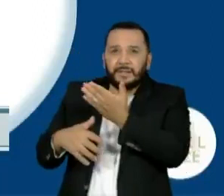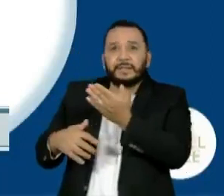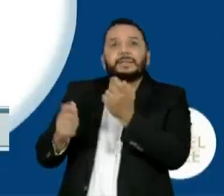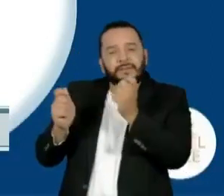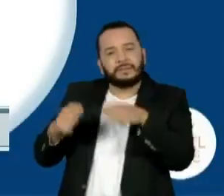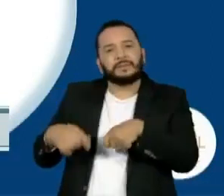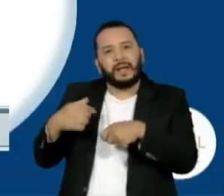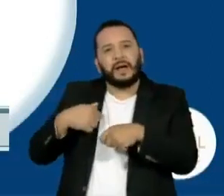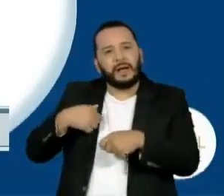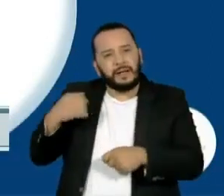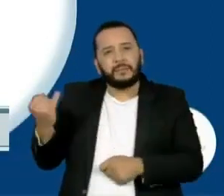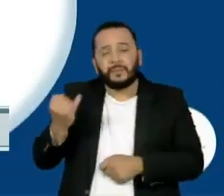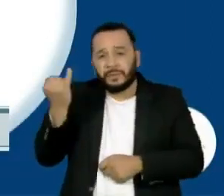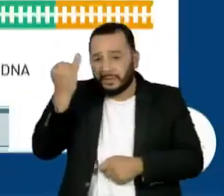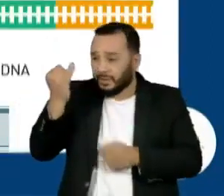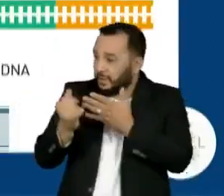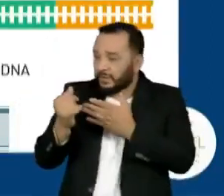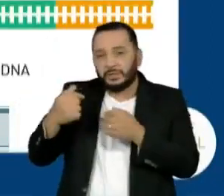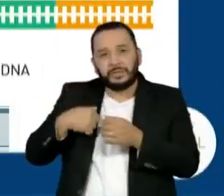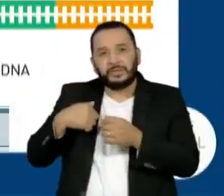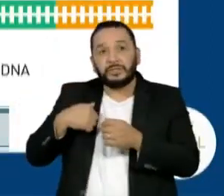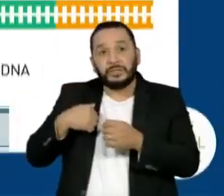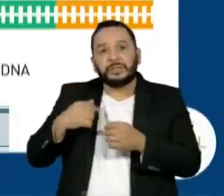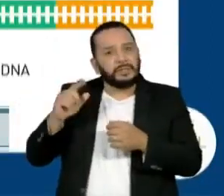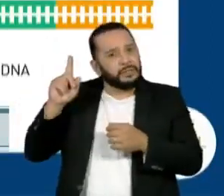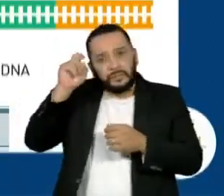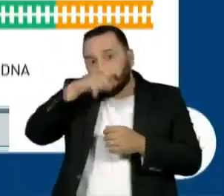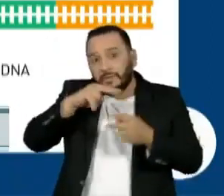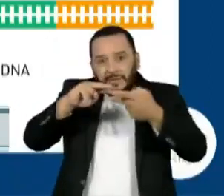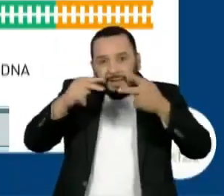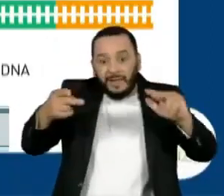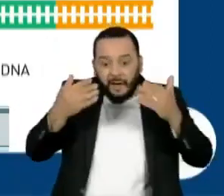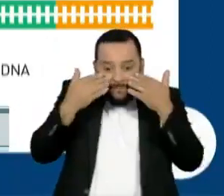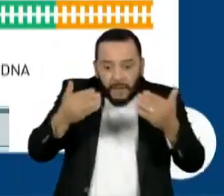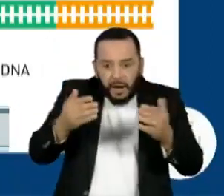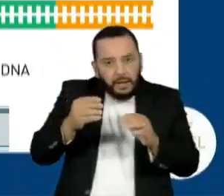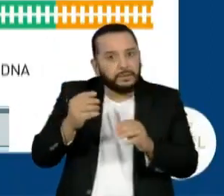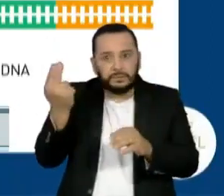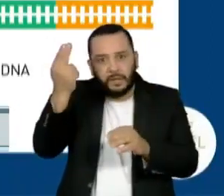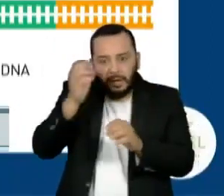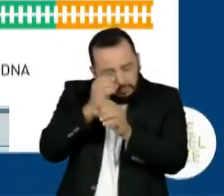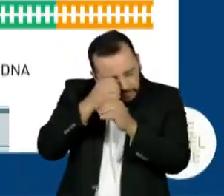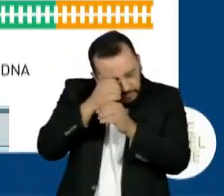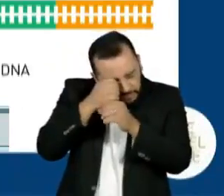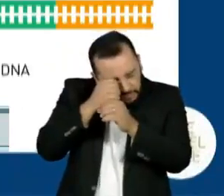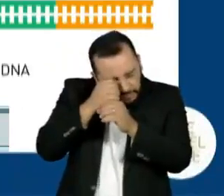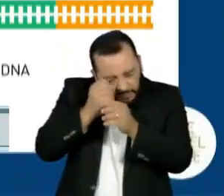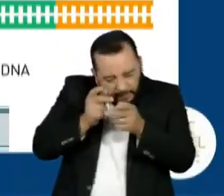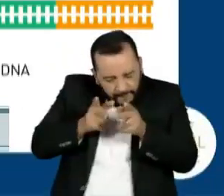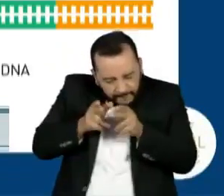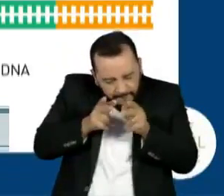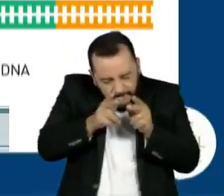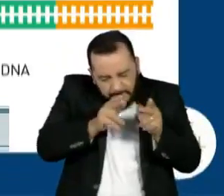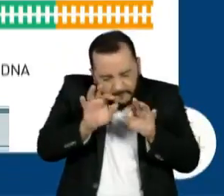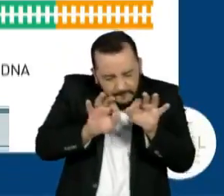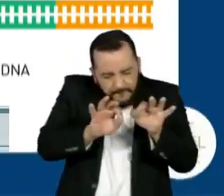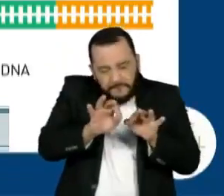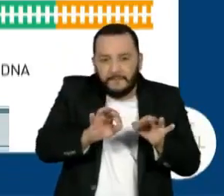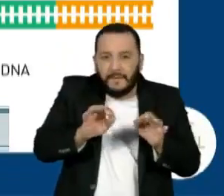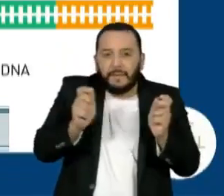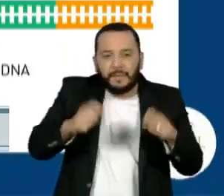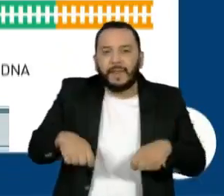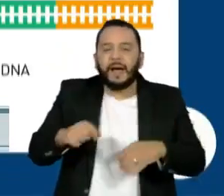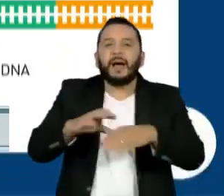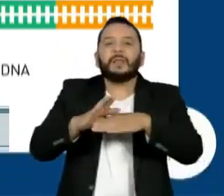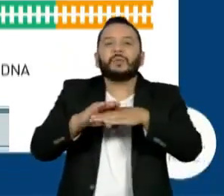química, que é muito pequena para ser visível a nossos olhos, pode se tornar no futuro. Talvez o sonho de